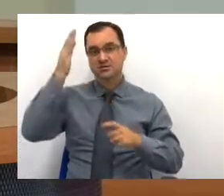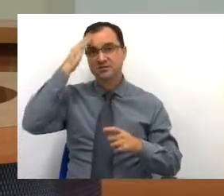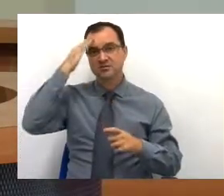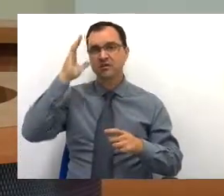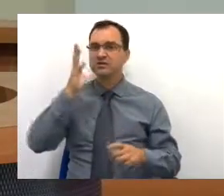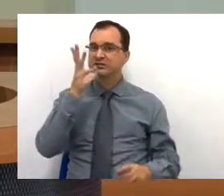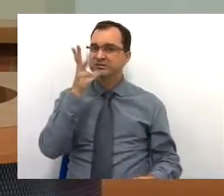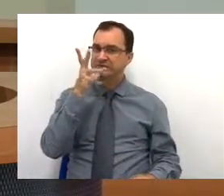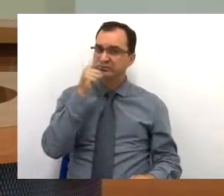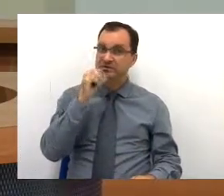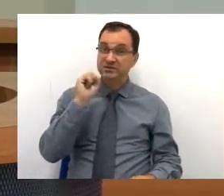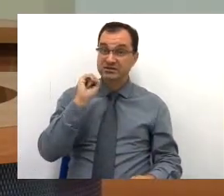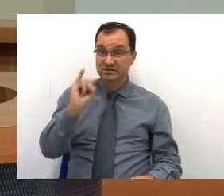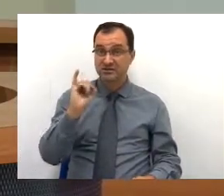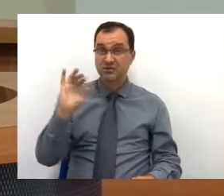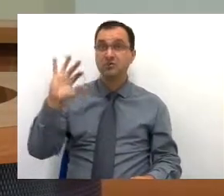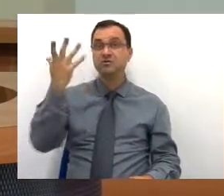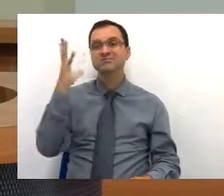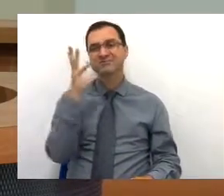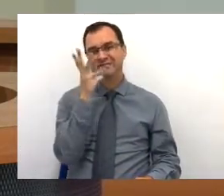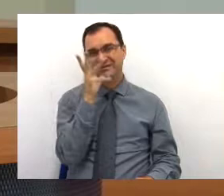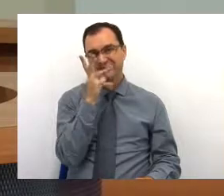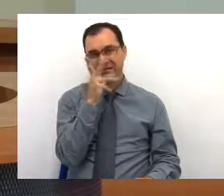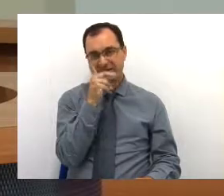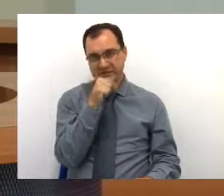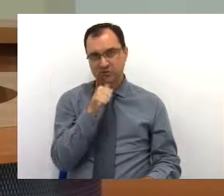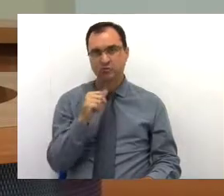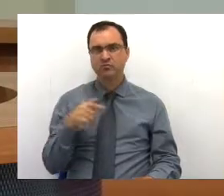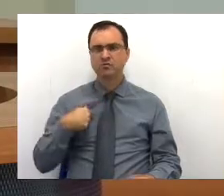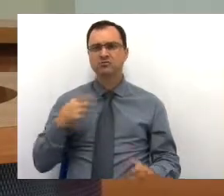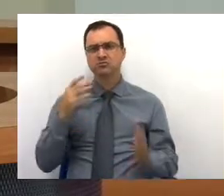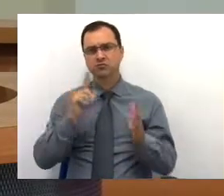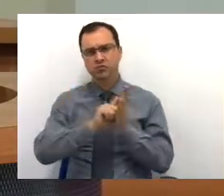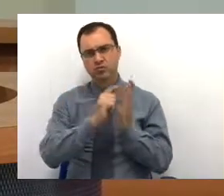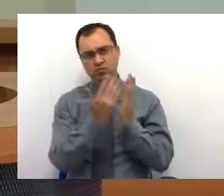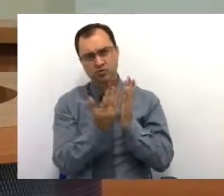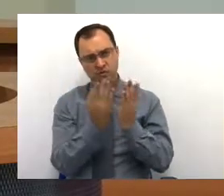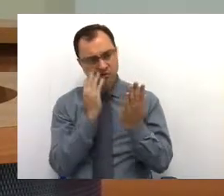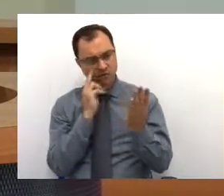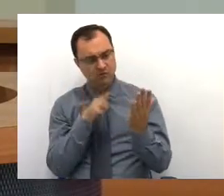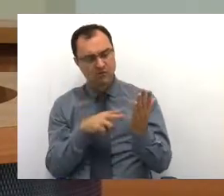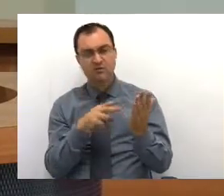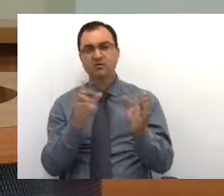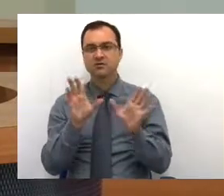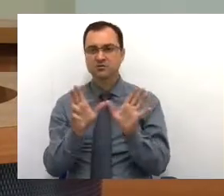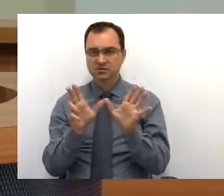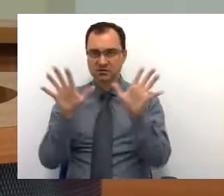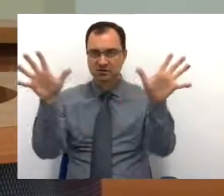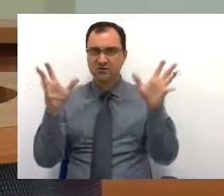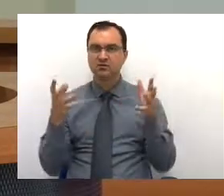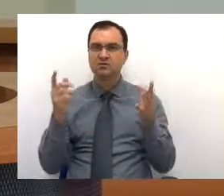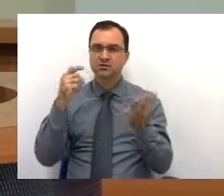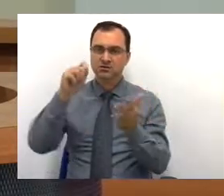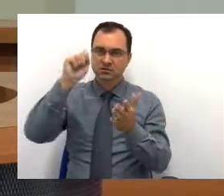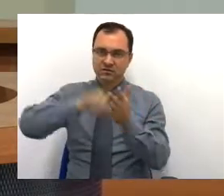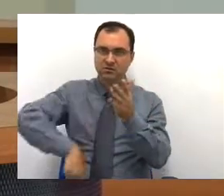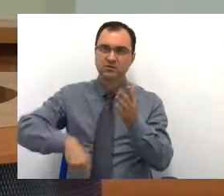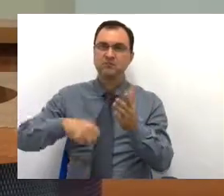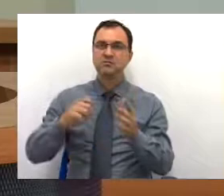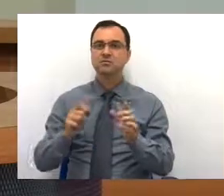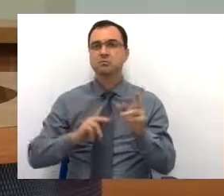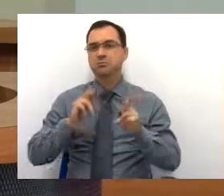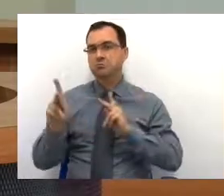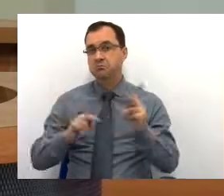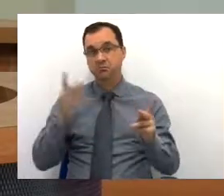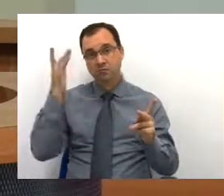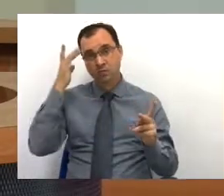demorar um pouco. Se vier a acontecer, ainda demora. Acompanhamos no jornal que a cidade se inscreveu para receber uma. Não sei se pública,